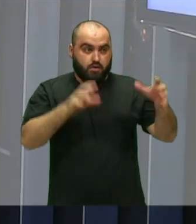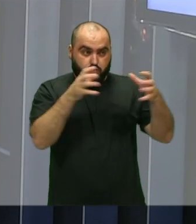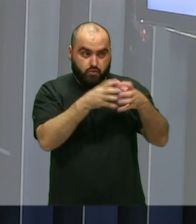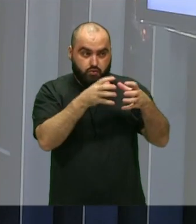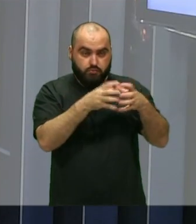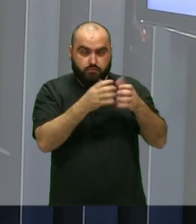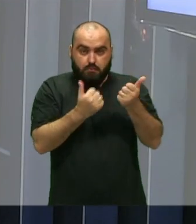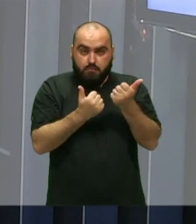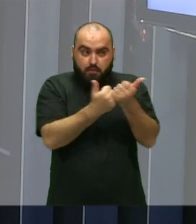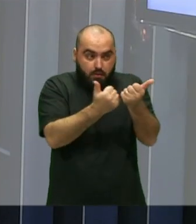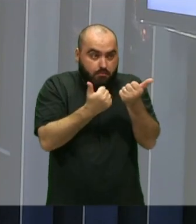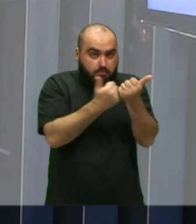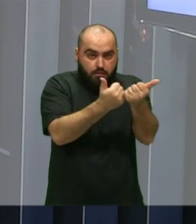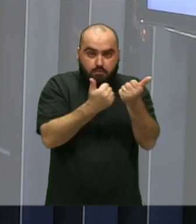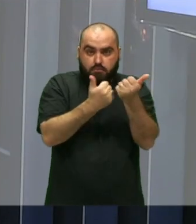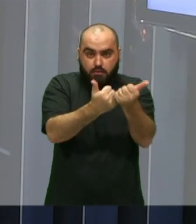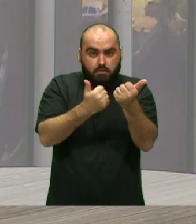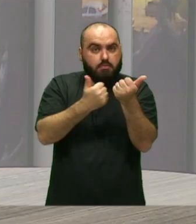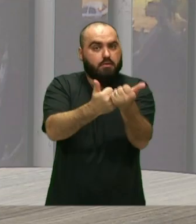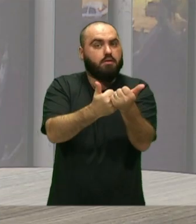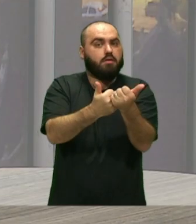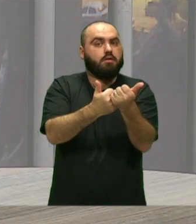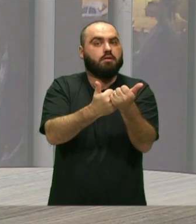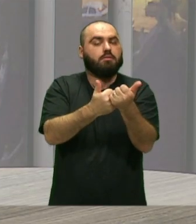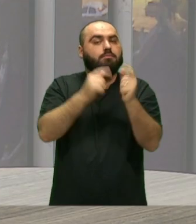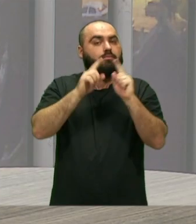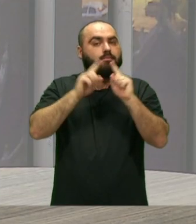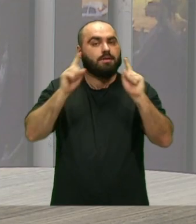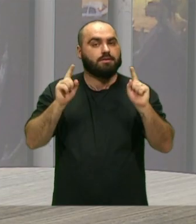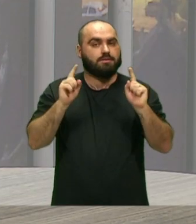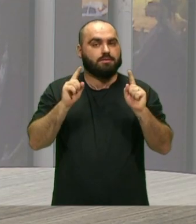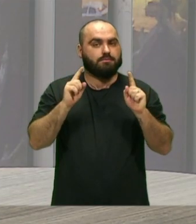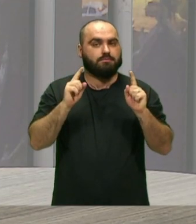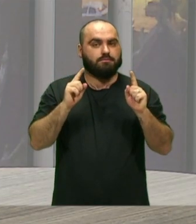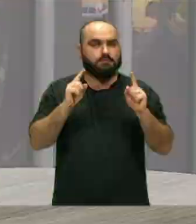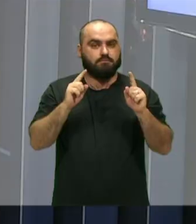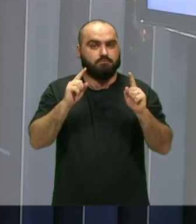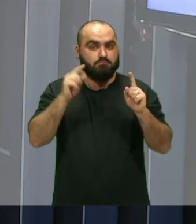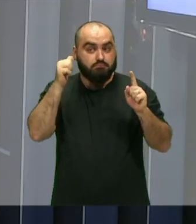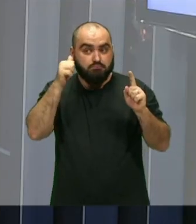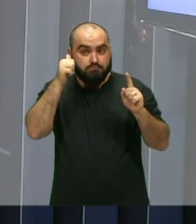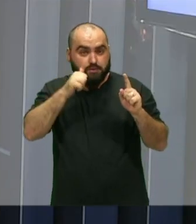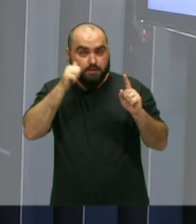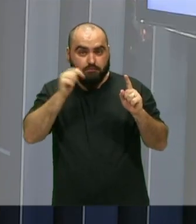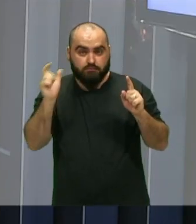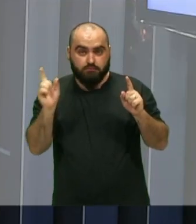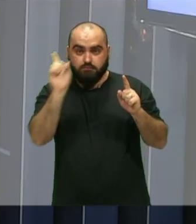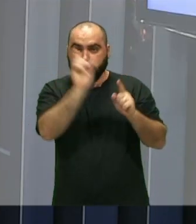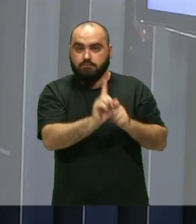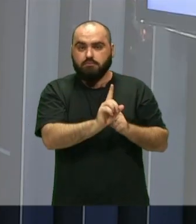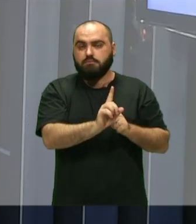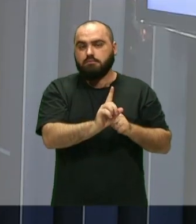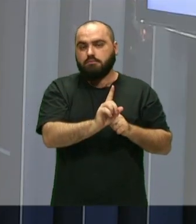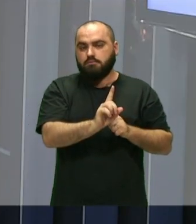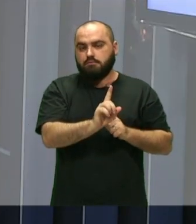apoia Mas que faz Todo o contingente De mulheres Na sua maioria